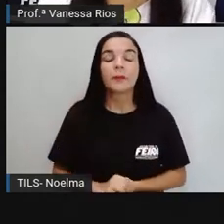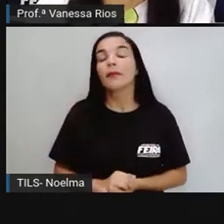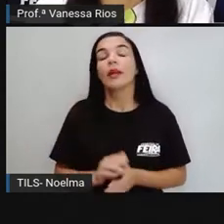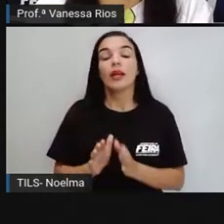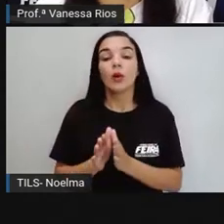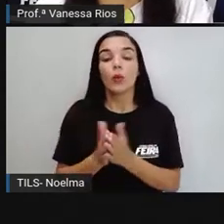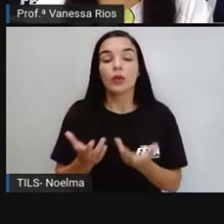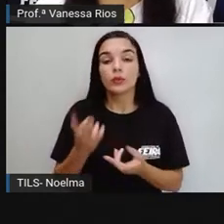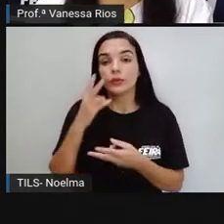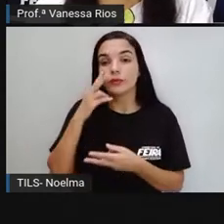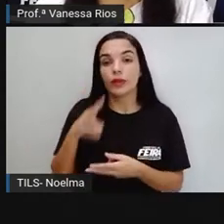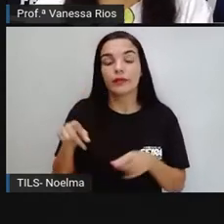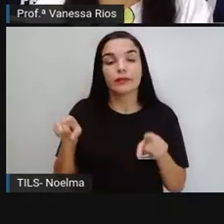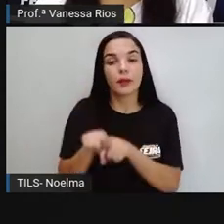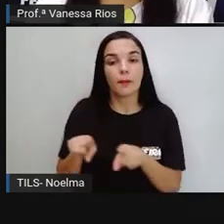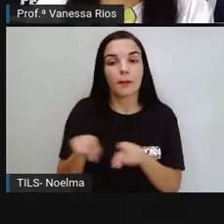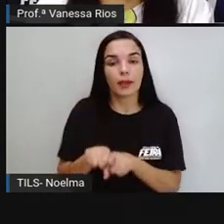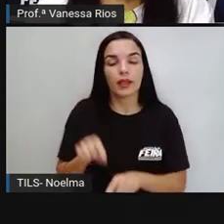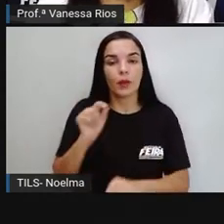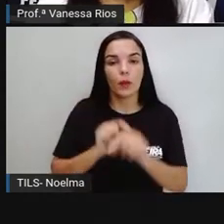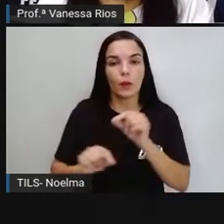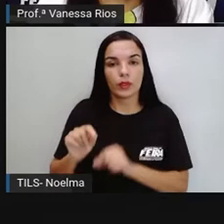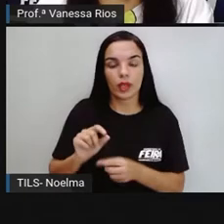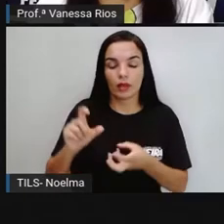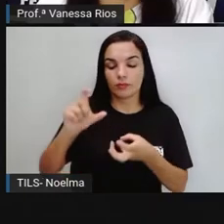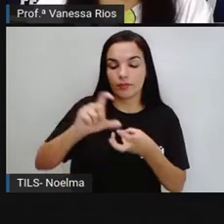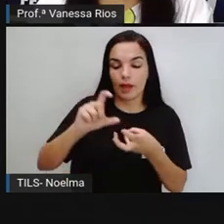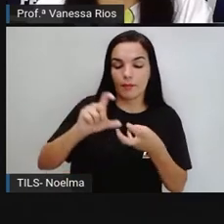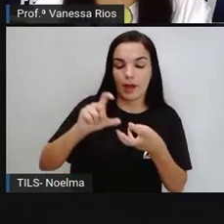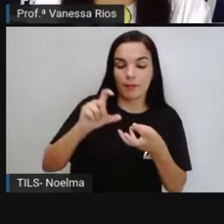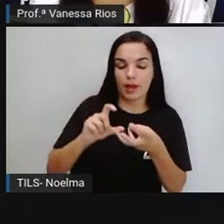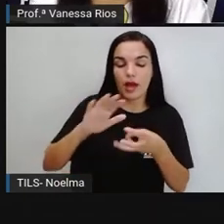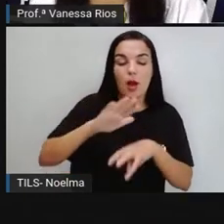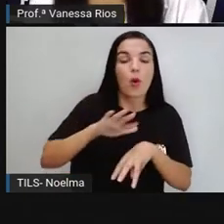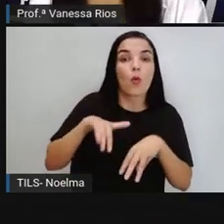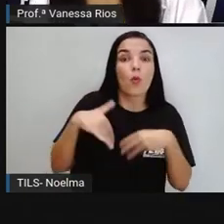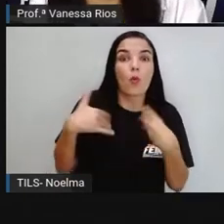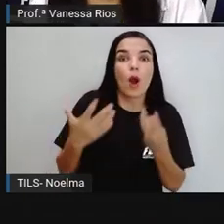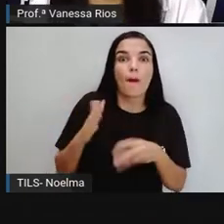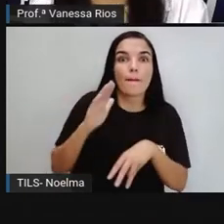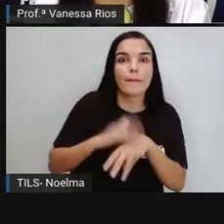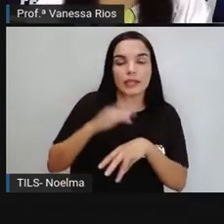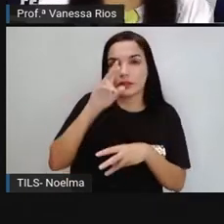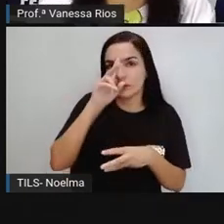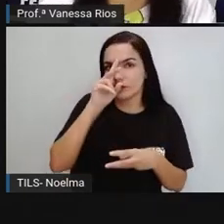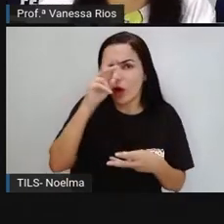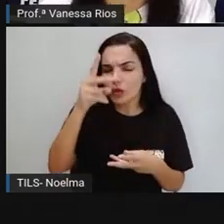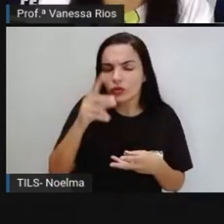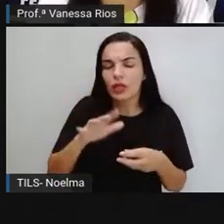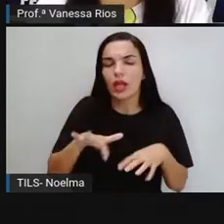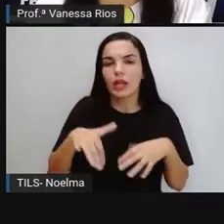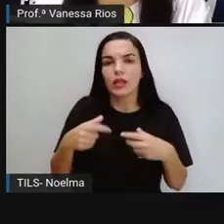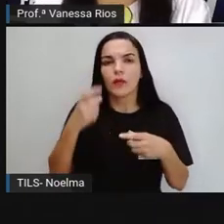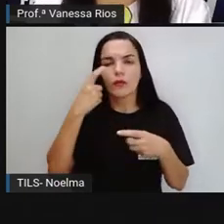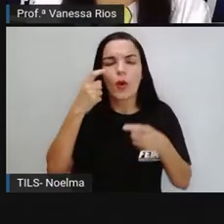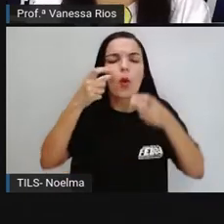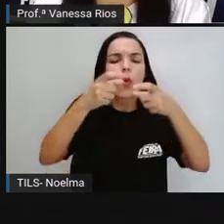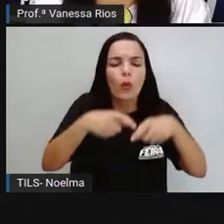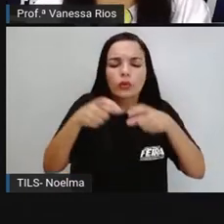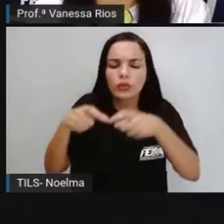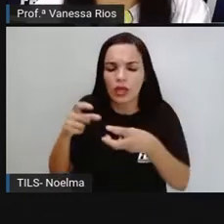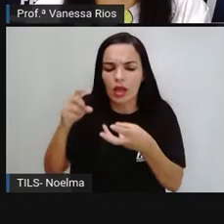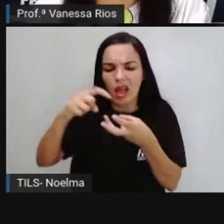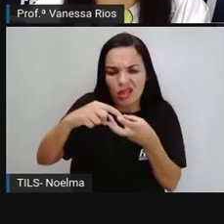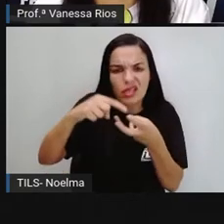observa aí a sílaba tônica em relação à sua localização, nós percebemos que a sílaba